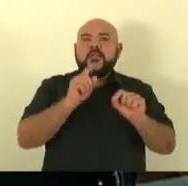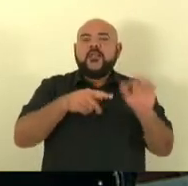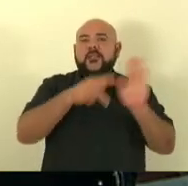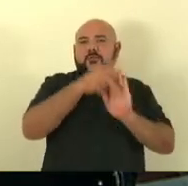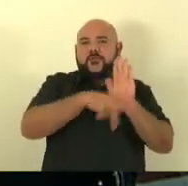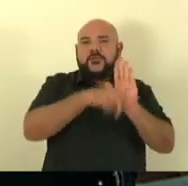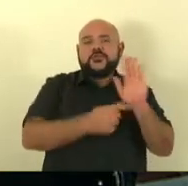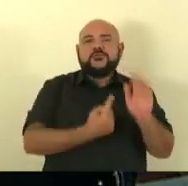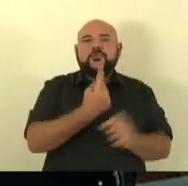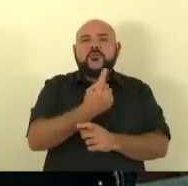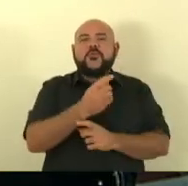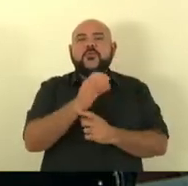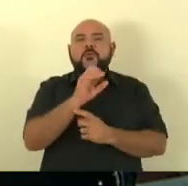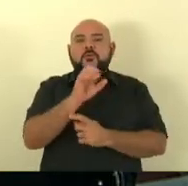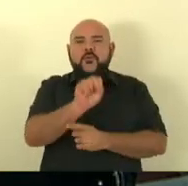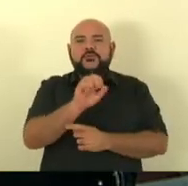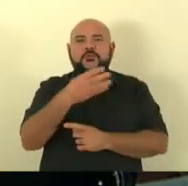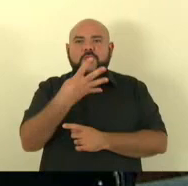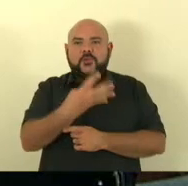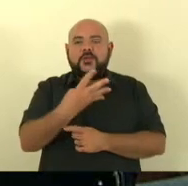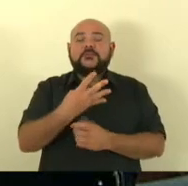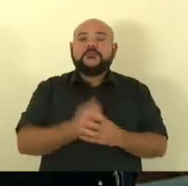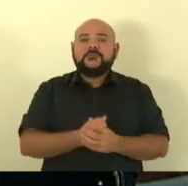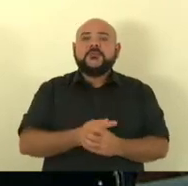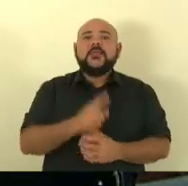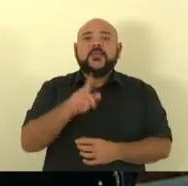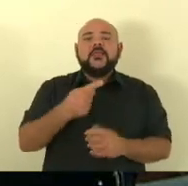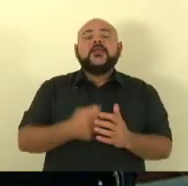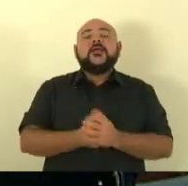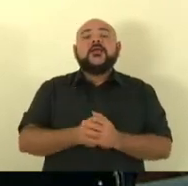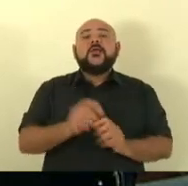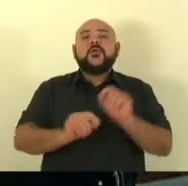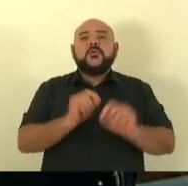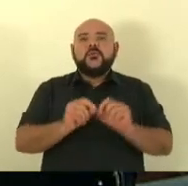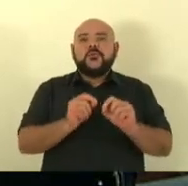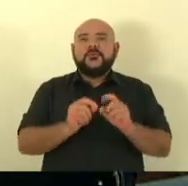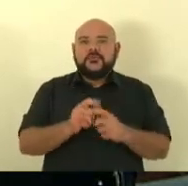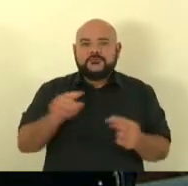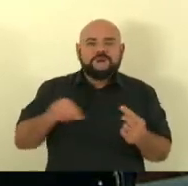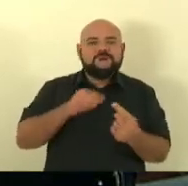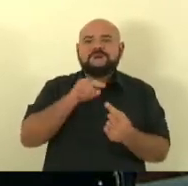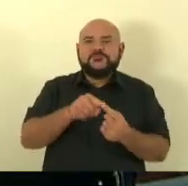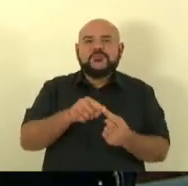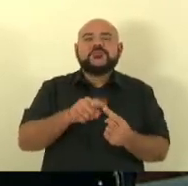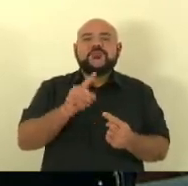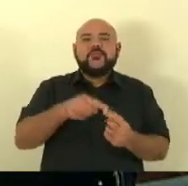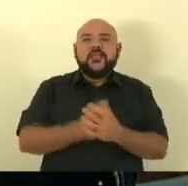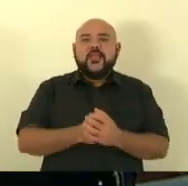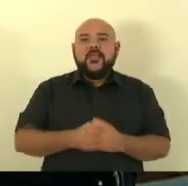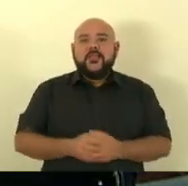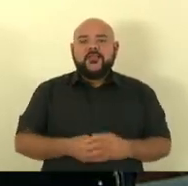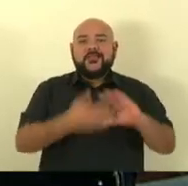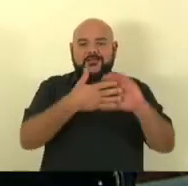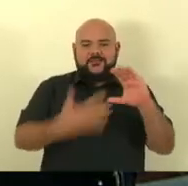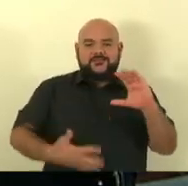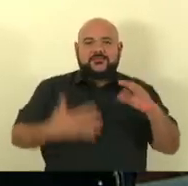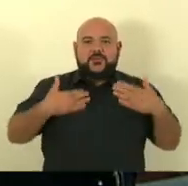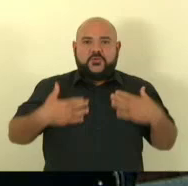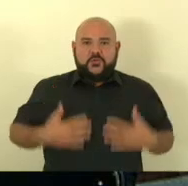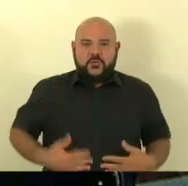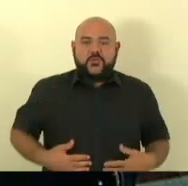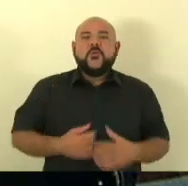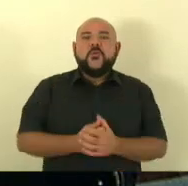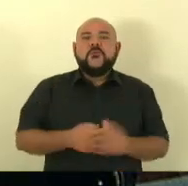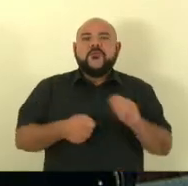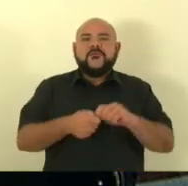lei 184 de 2023 do deputado Capitão Assunção, que estabelece o sexo biológico como o único critério para a participação em